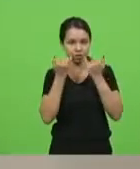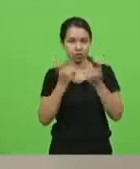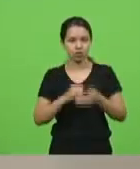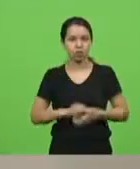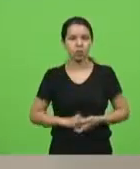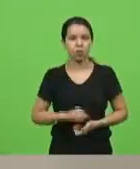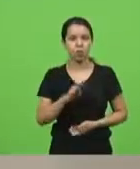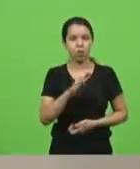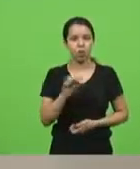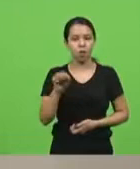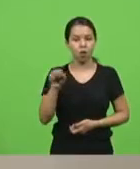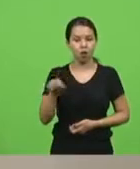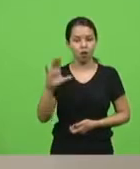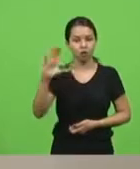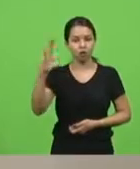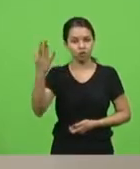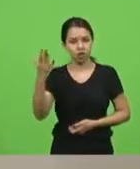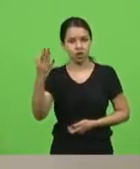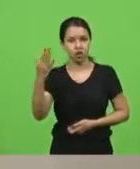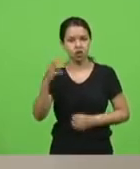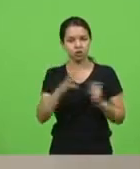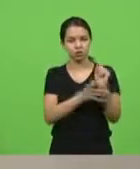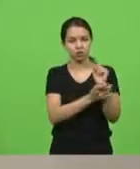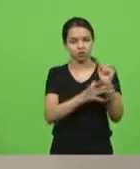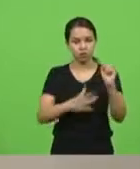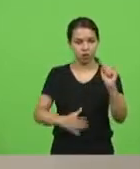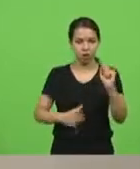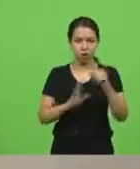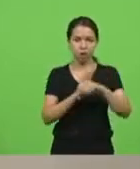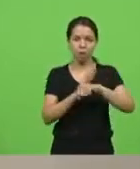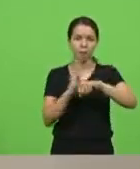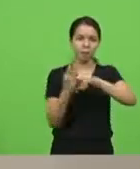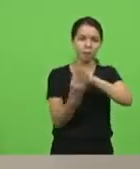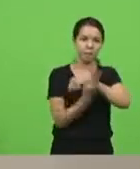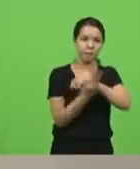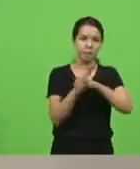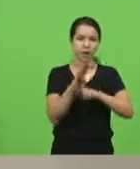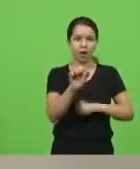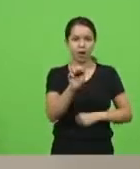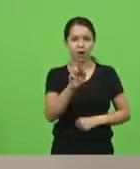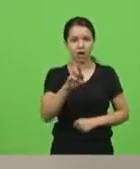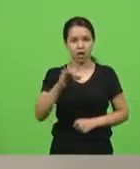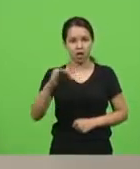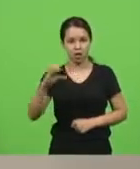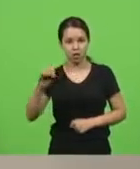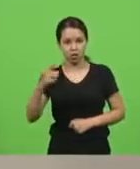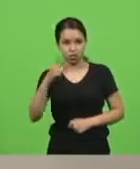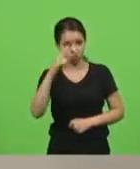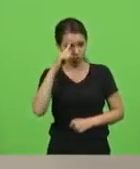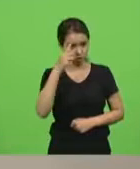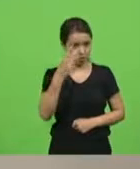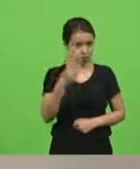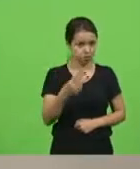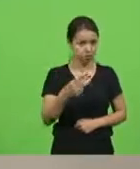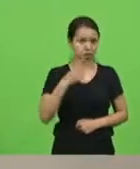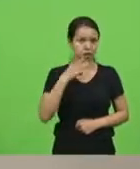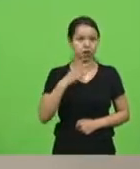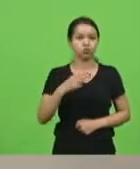cidade de São José, bairro Barreiros, no dia 13 de março de 2021. Em discussão.